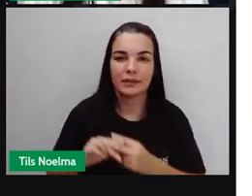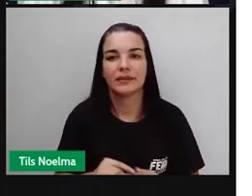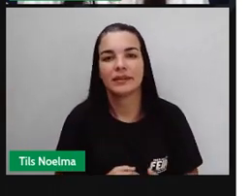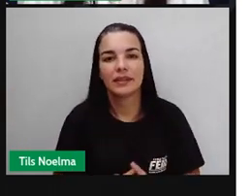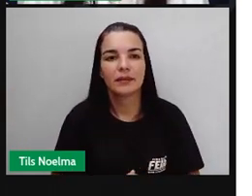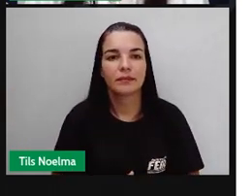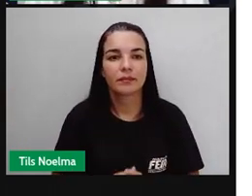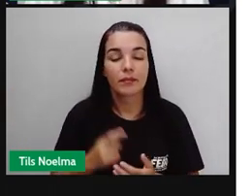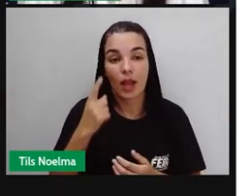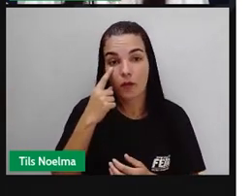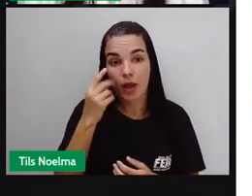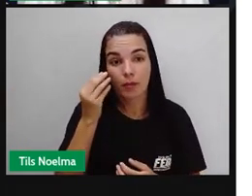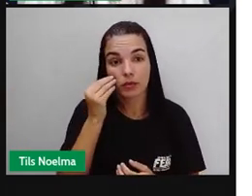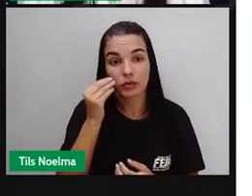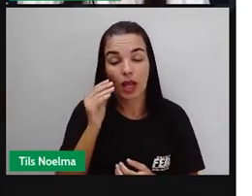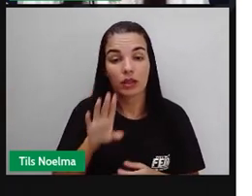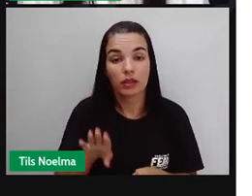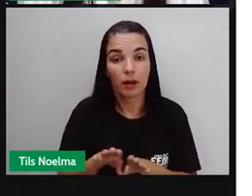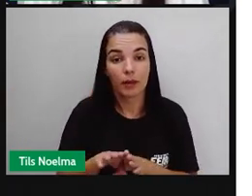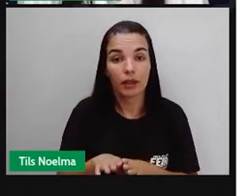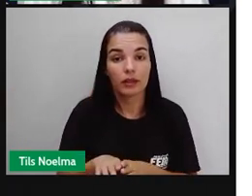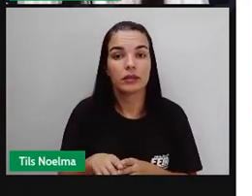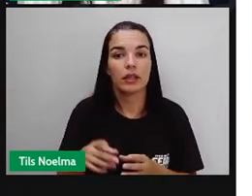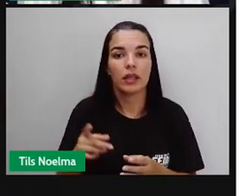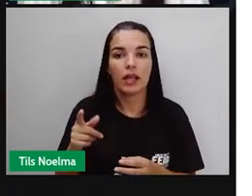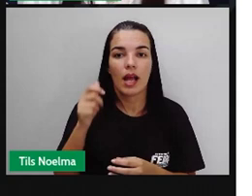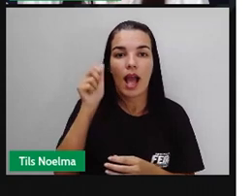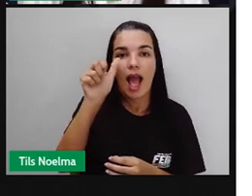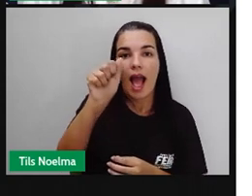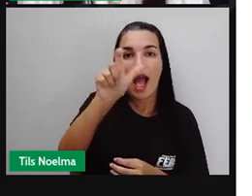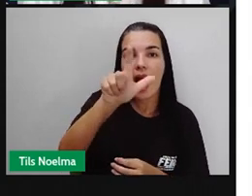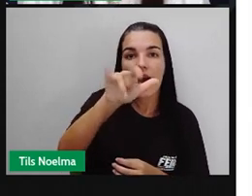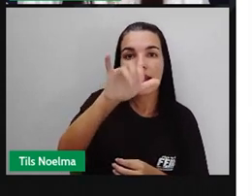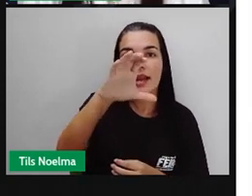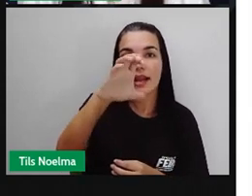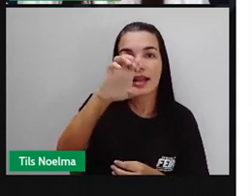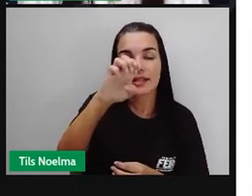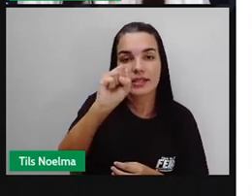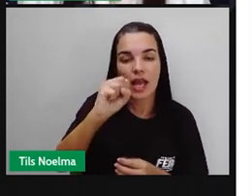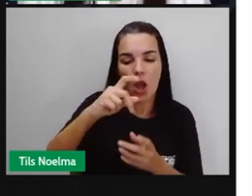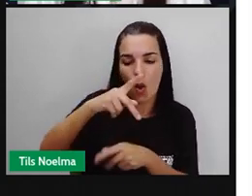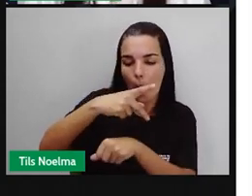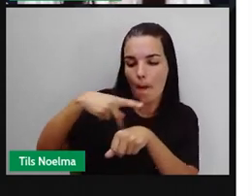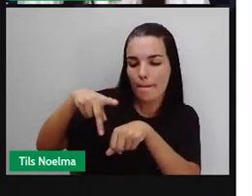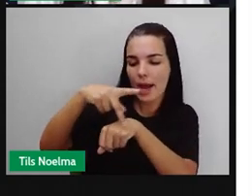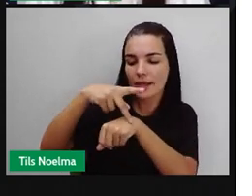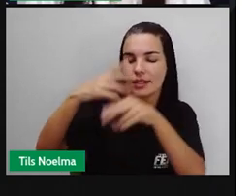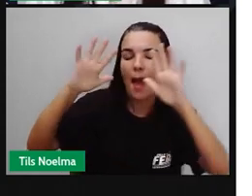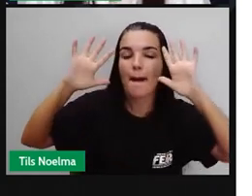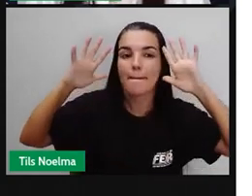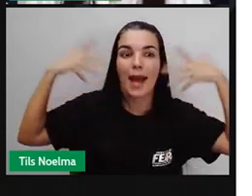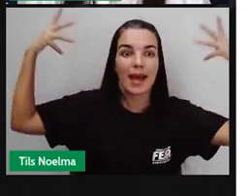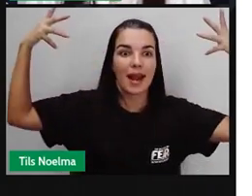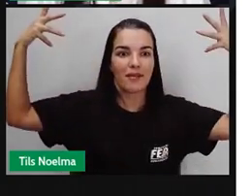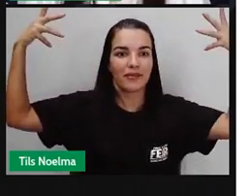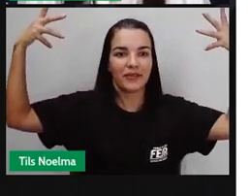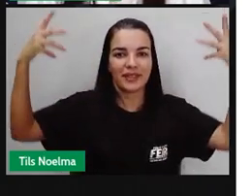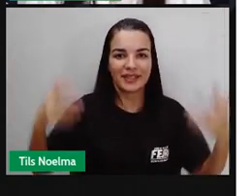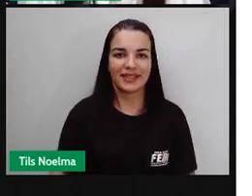crianças vão indicar esse livro. Alice e o País das Maravilhas também. É um conto muito legal.